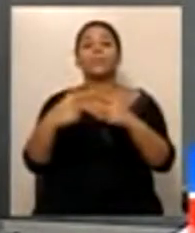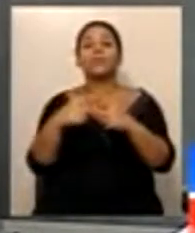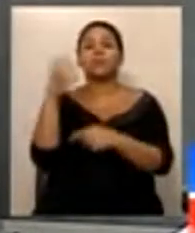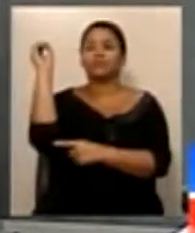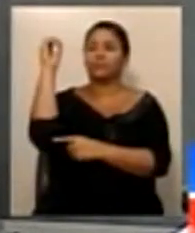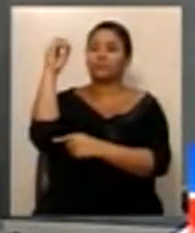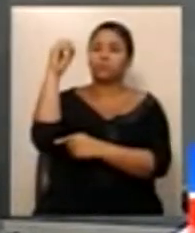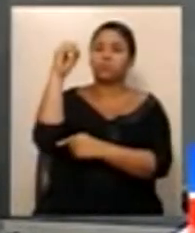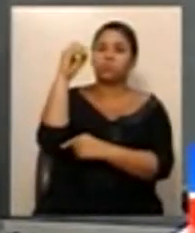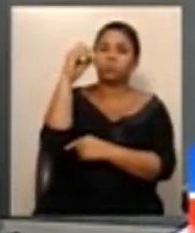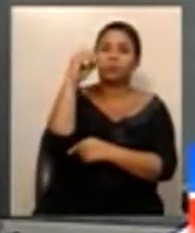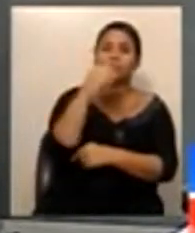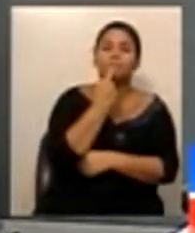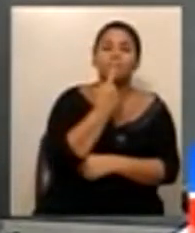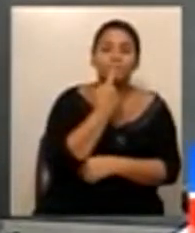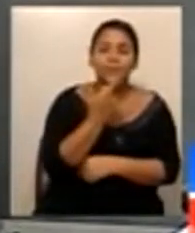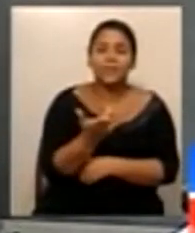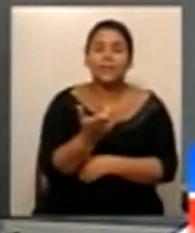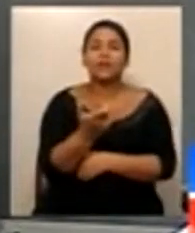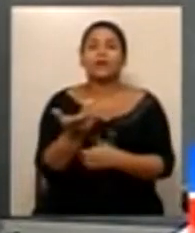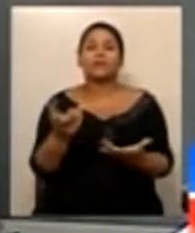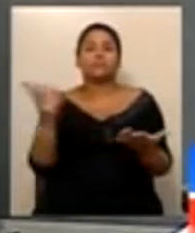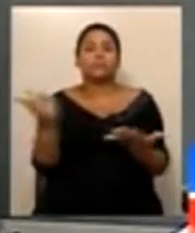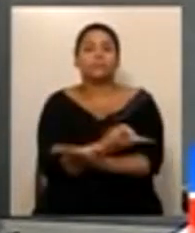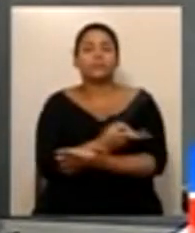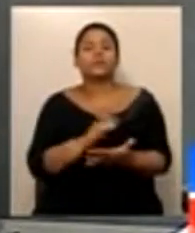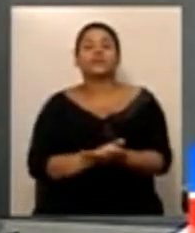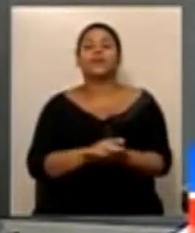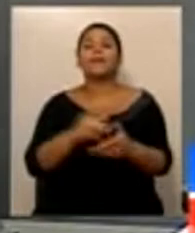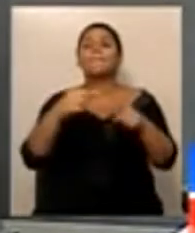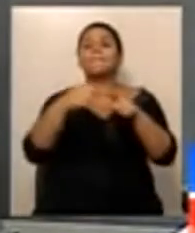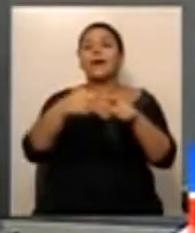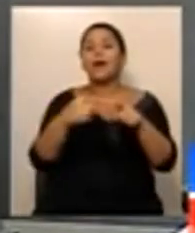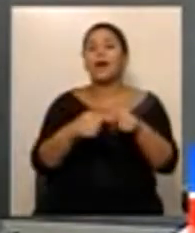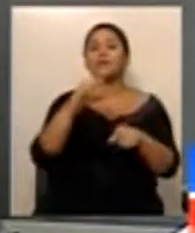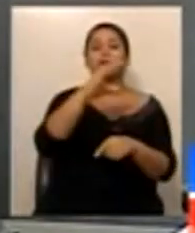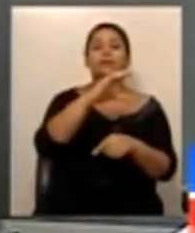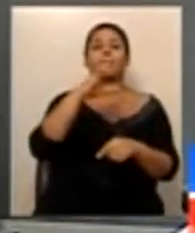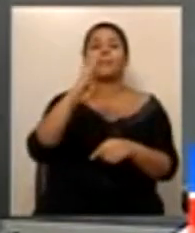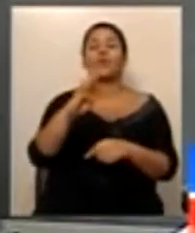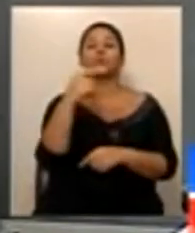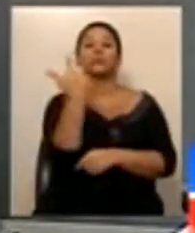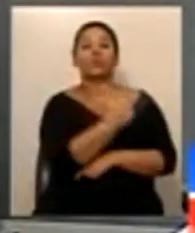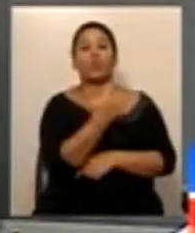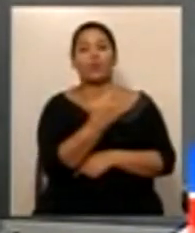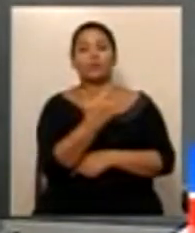loteamento conjunto Colibri, bairro do Clima Bom 2. Em discussão?